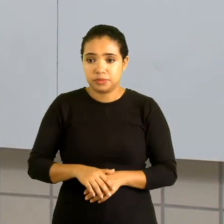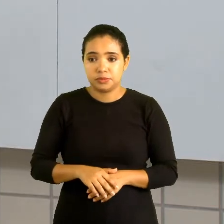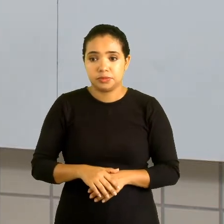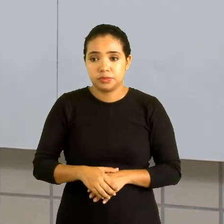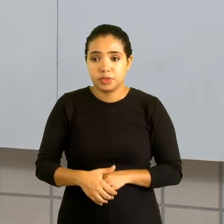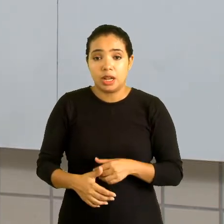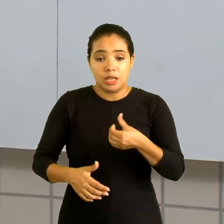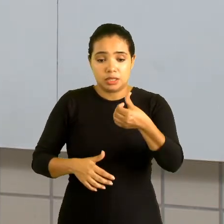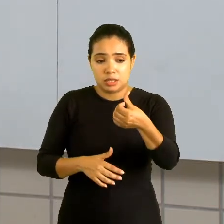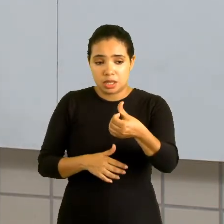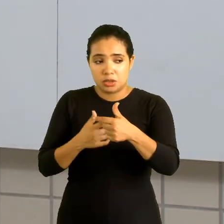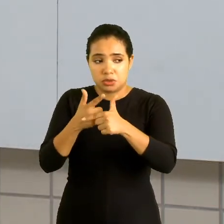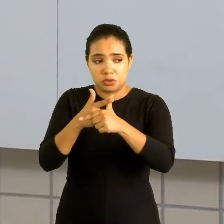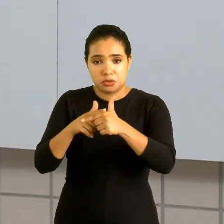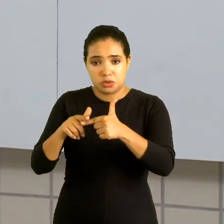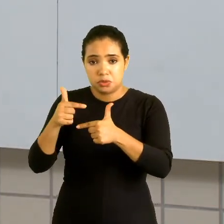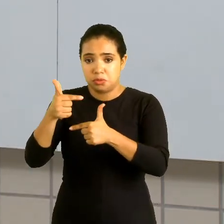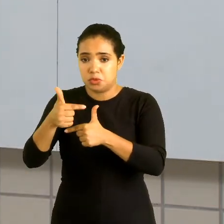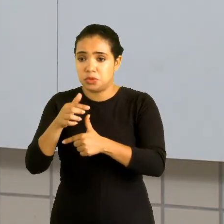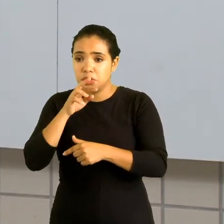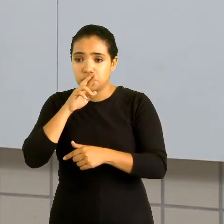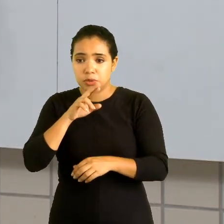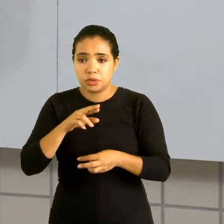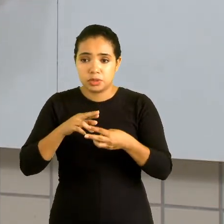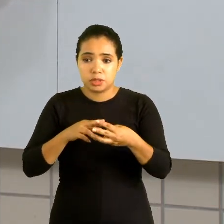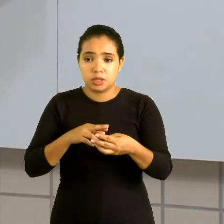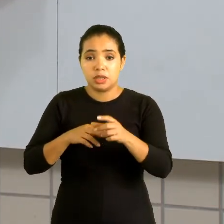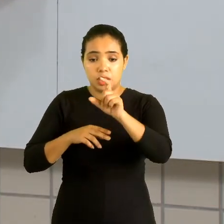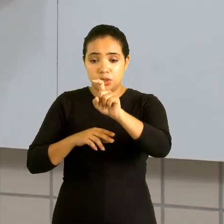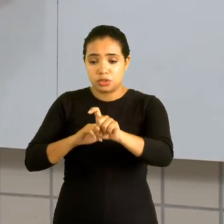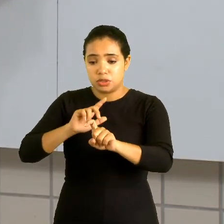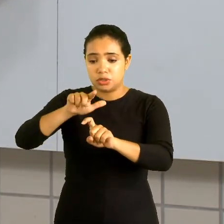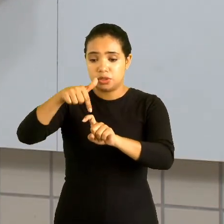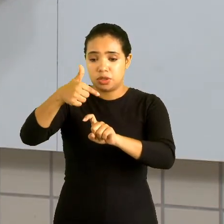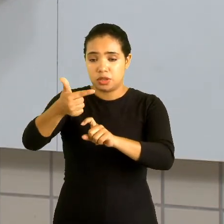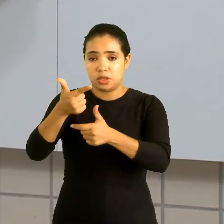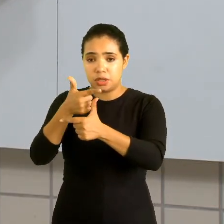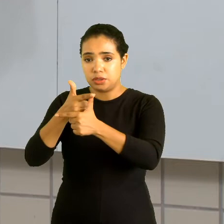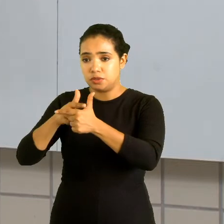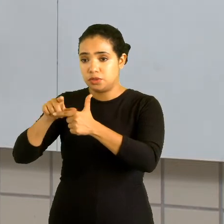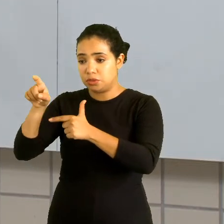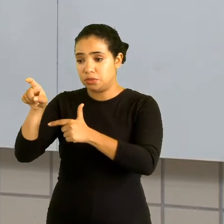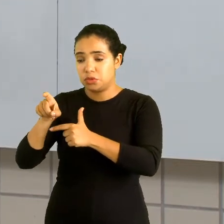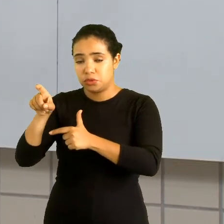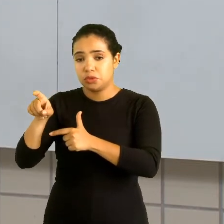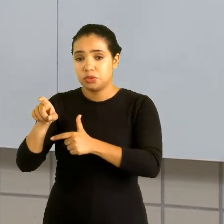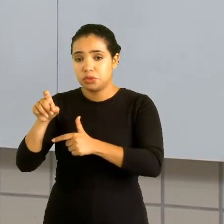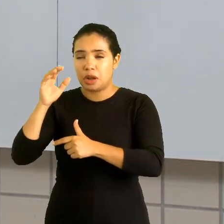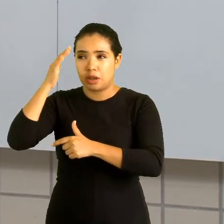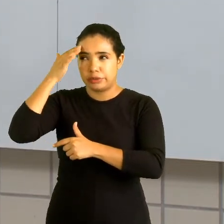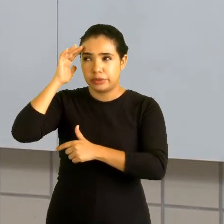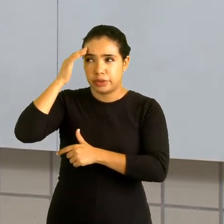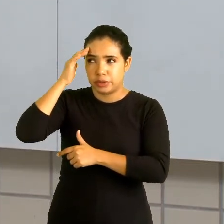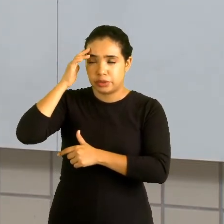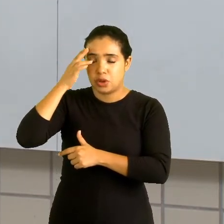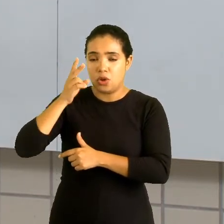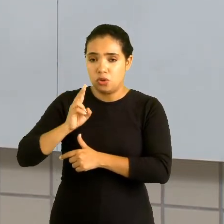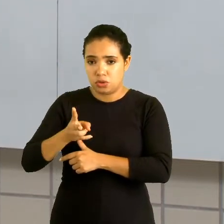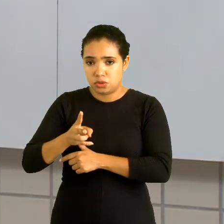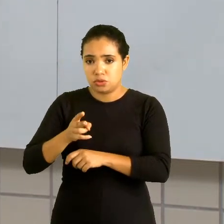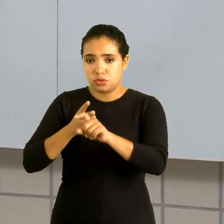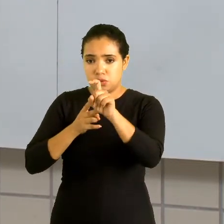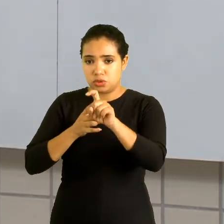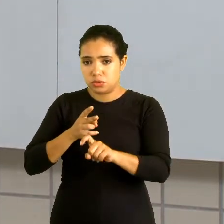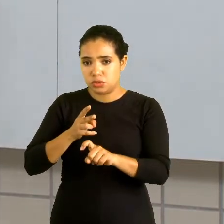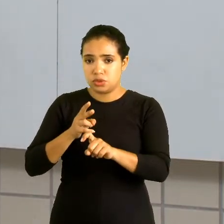literal com parte literal. x ao quadrado dividido por x. Que eu entendo que está elevado